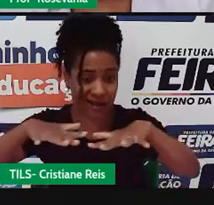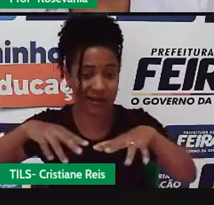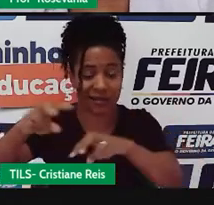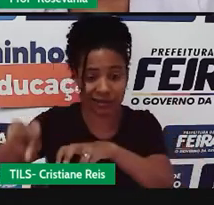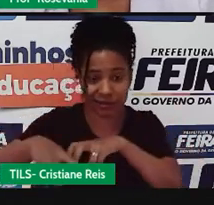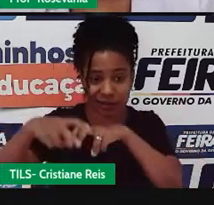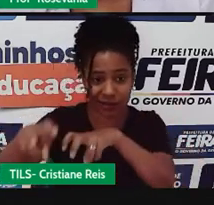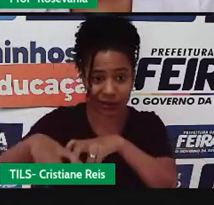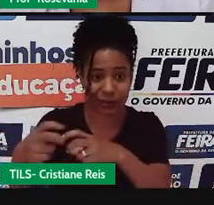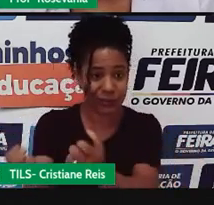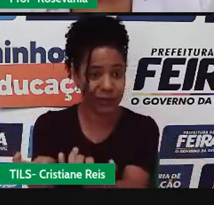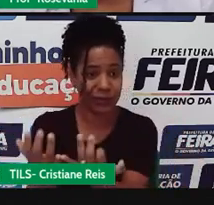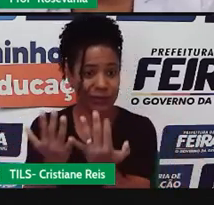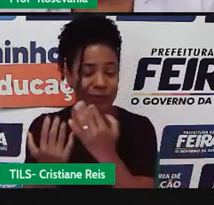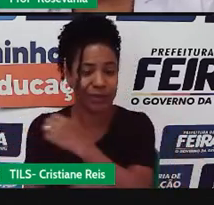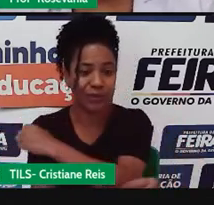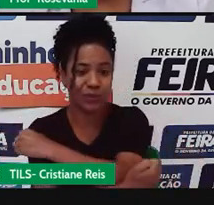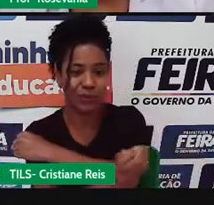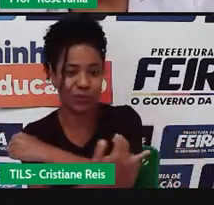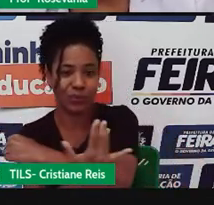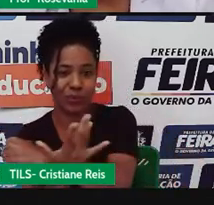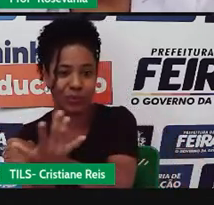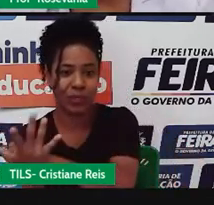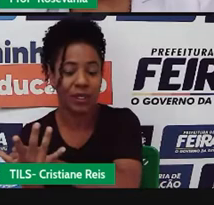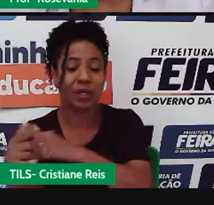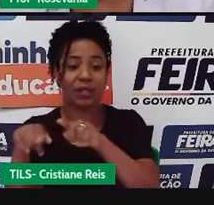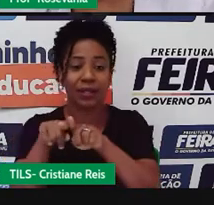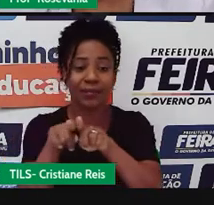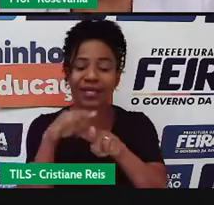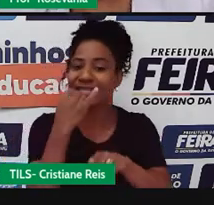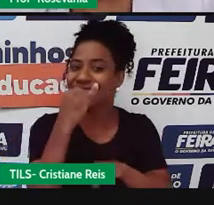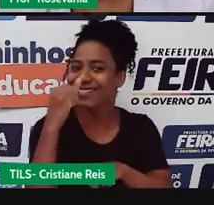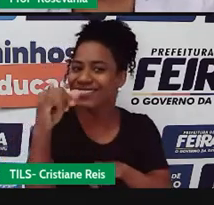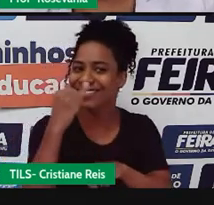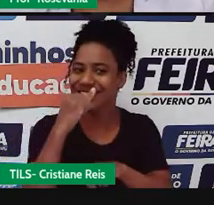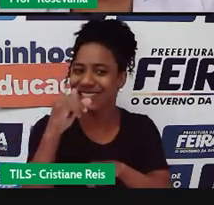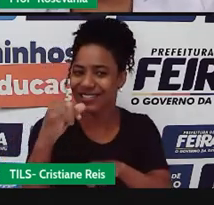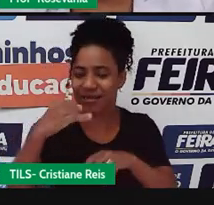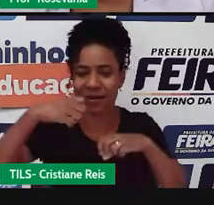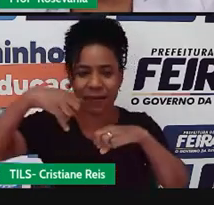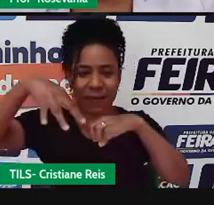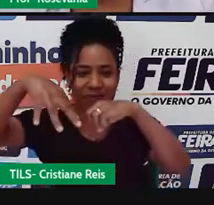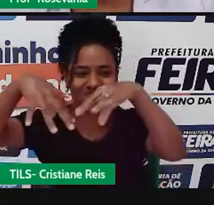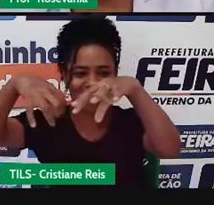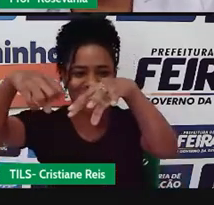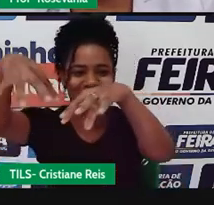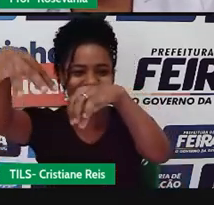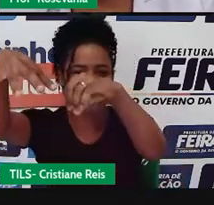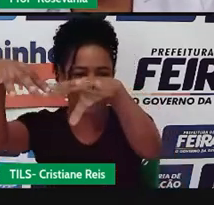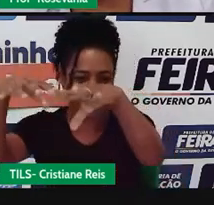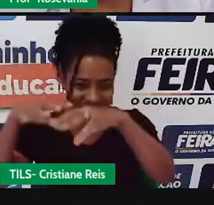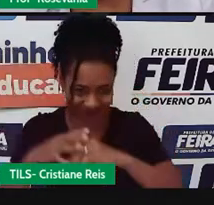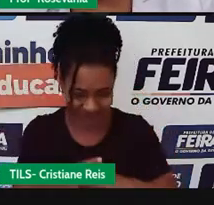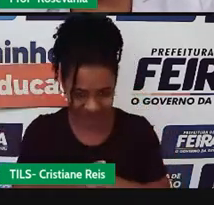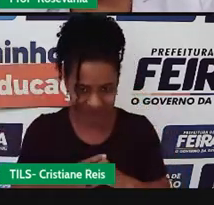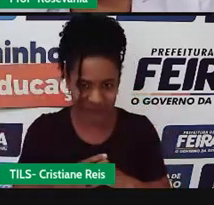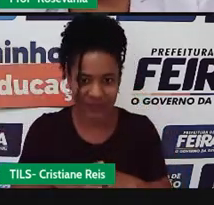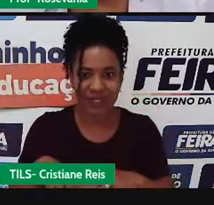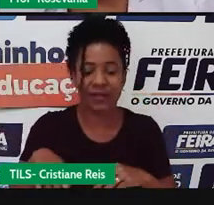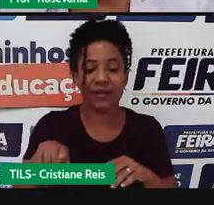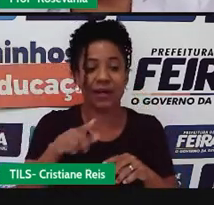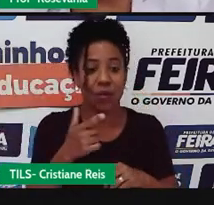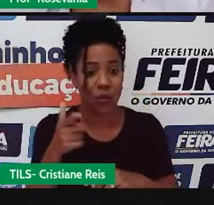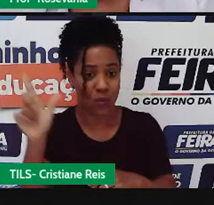área, né, em que tem essa geração de energia. A outra bacia, né, a Tocantins,